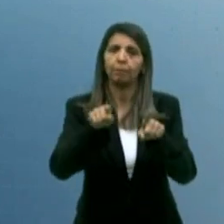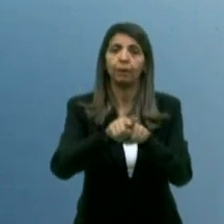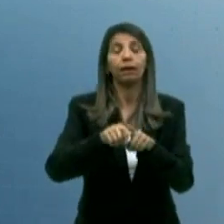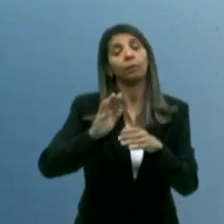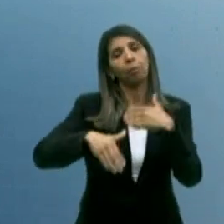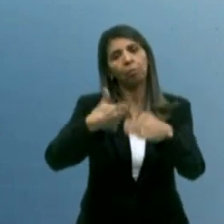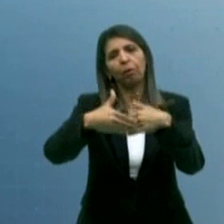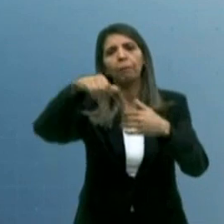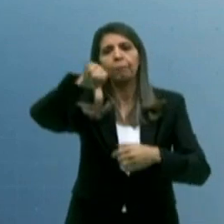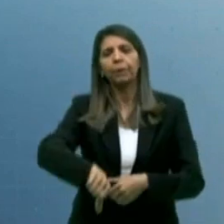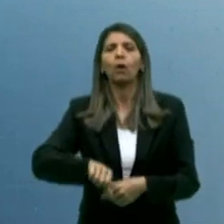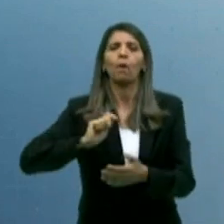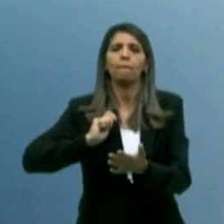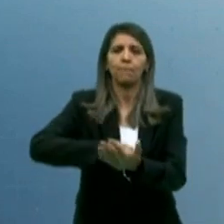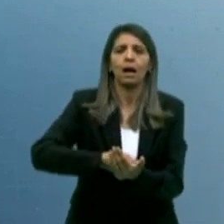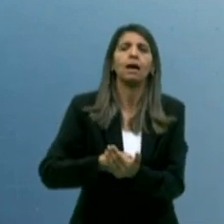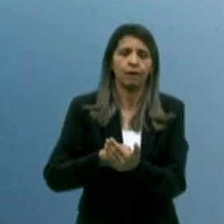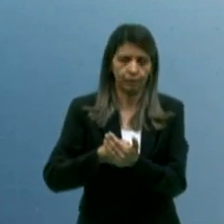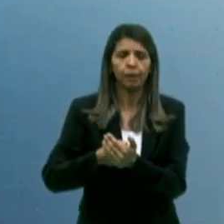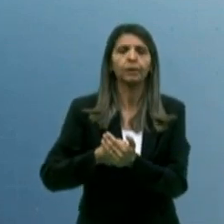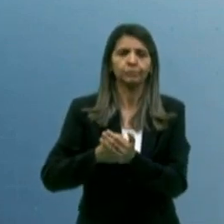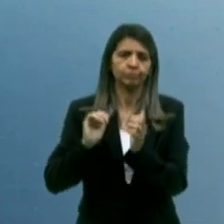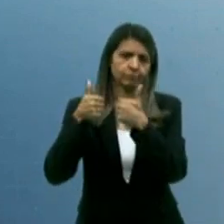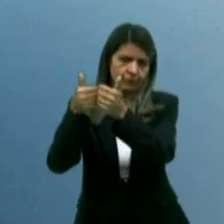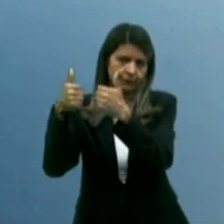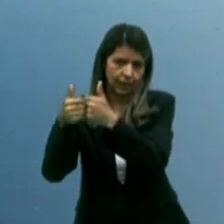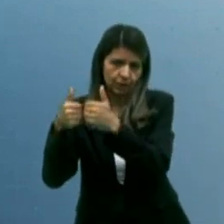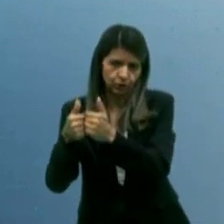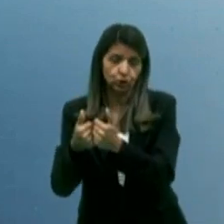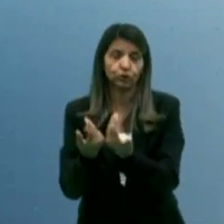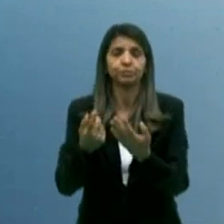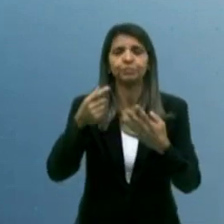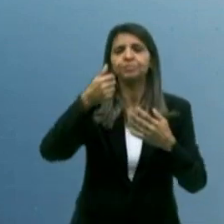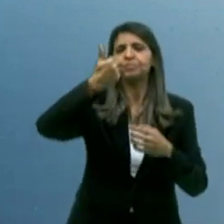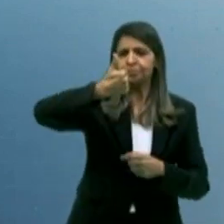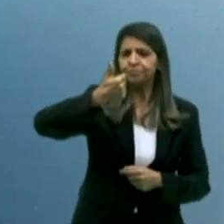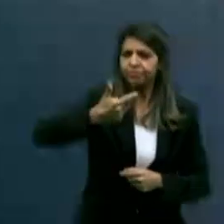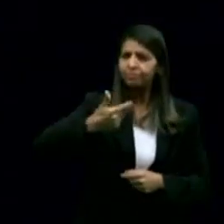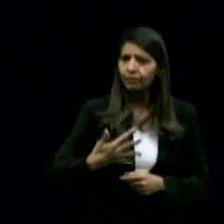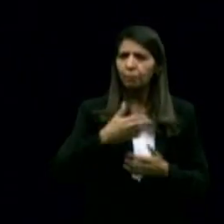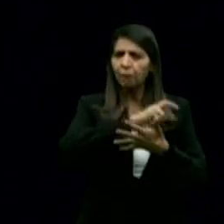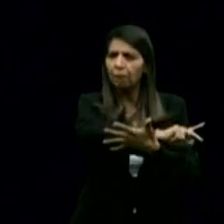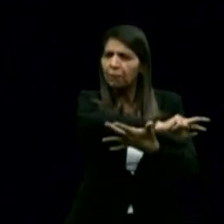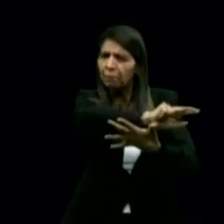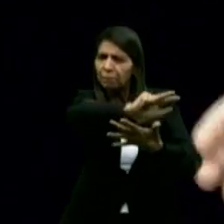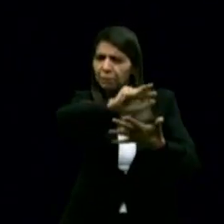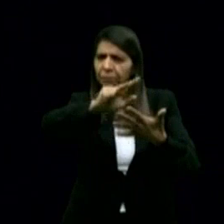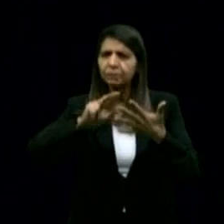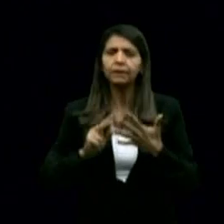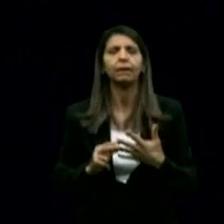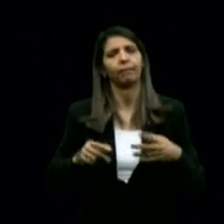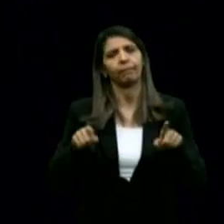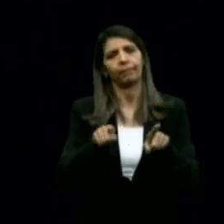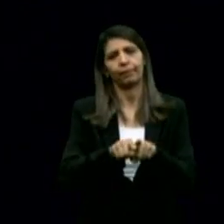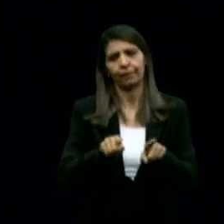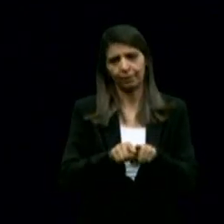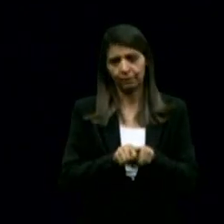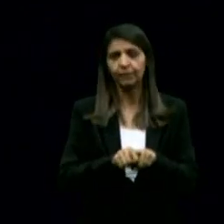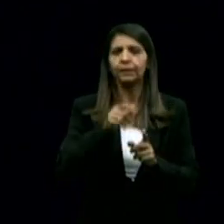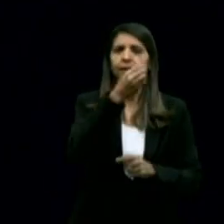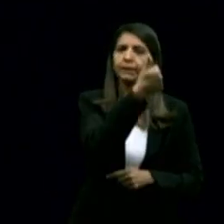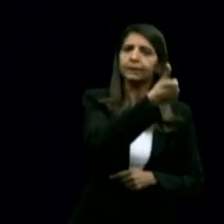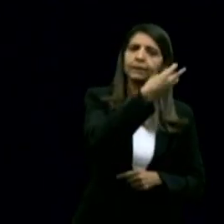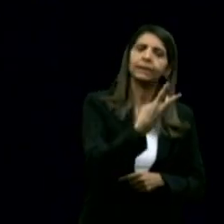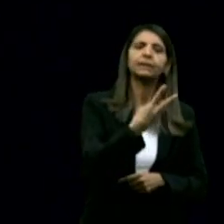Fazer com que o setor sucro-alcooleiro saia de 23% para 15% e, com um crédito presumido de 13